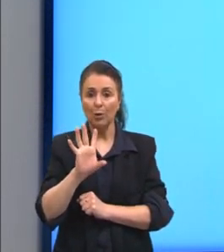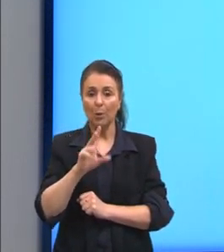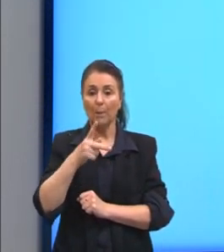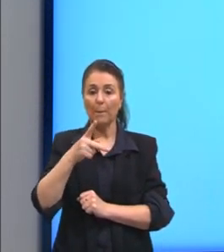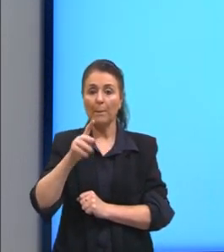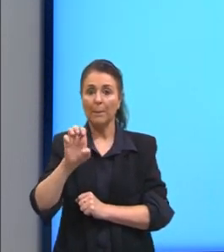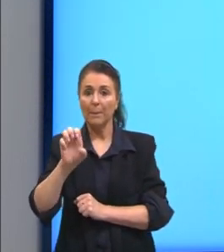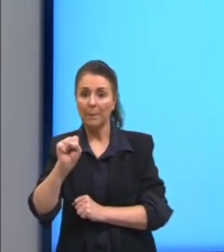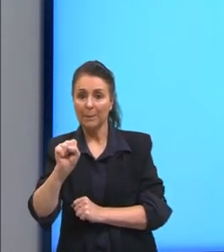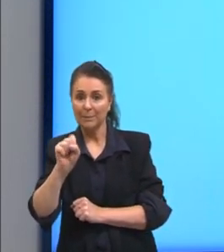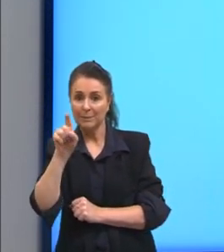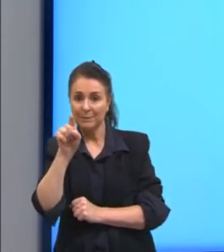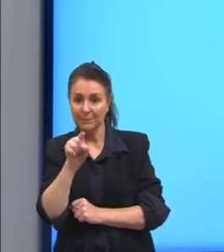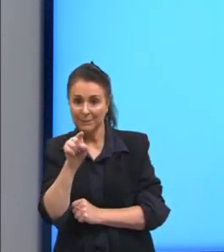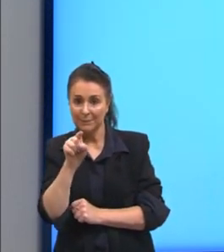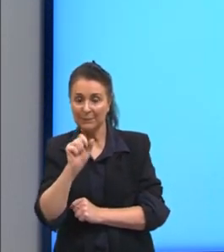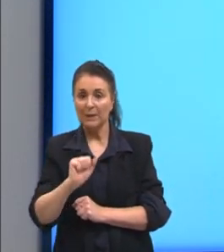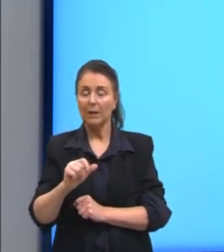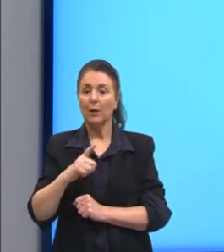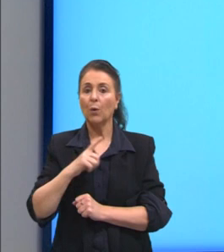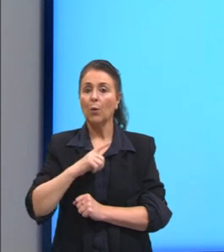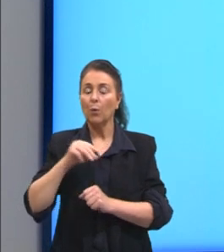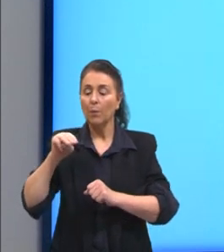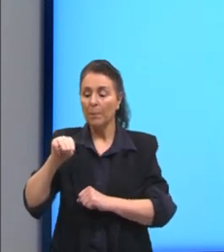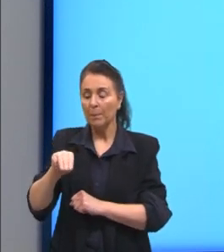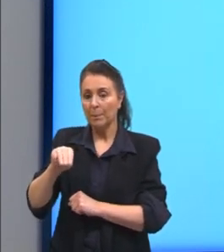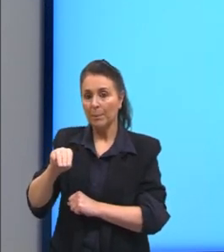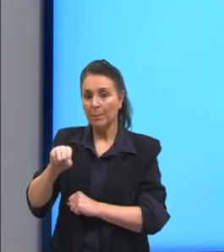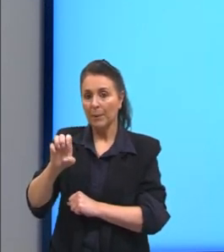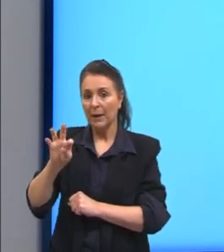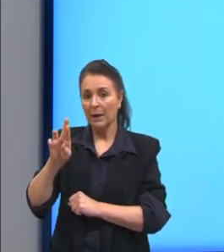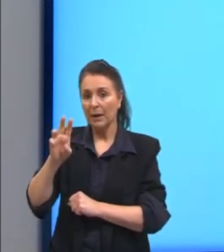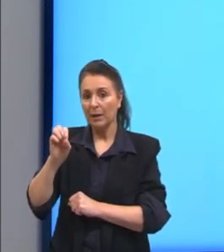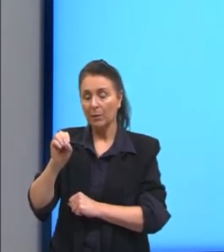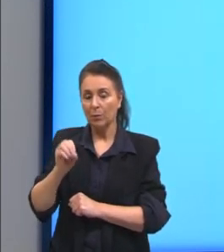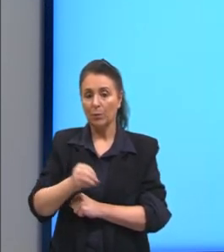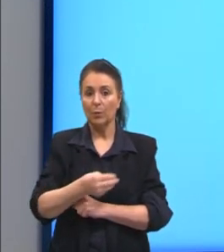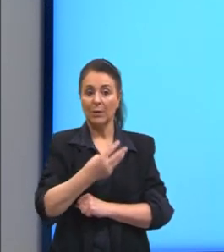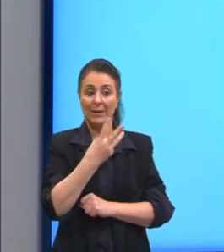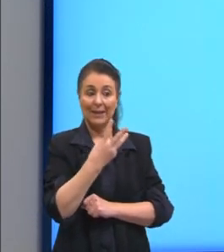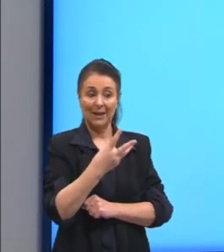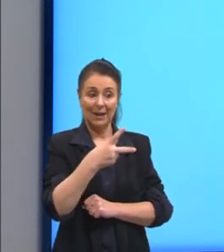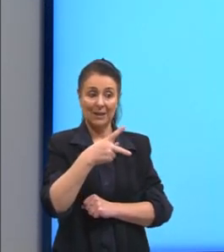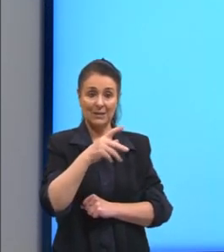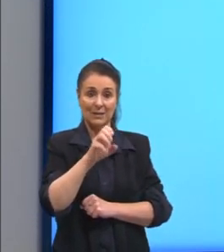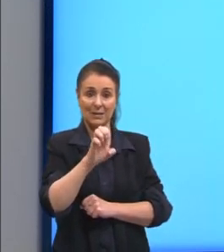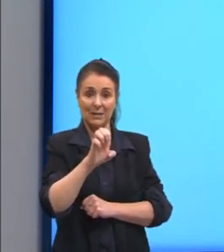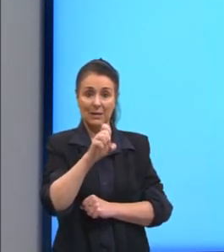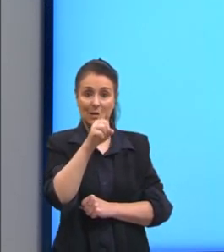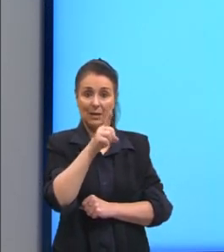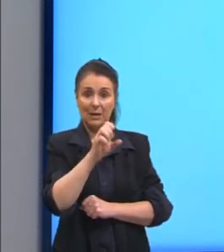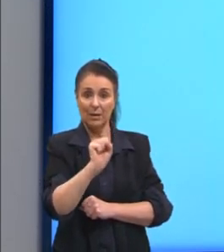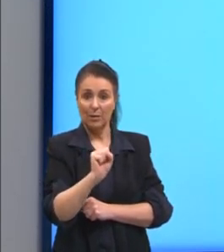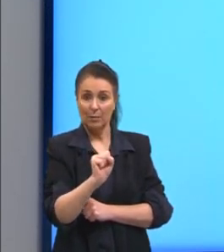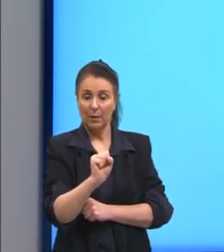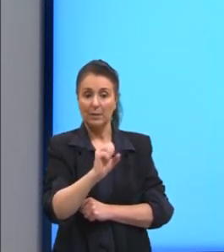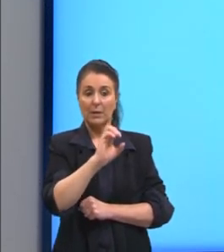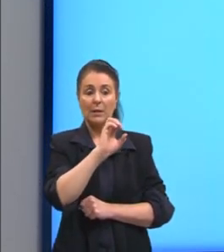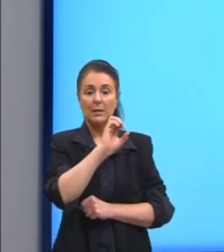pés e a unidade em metro. 3 pés, então, equivale a 0